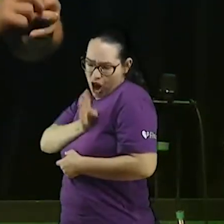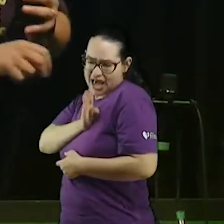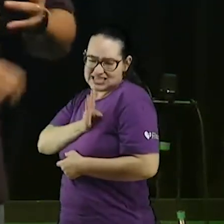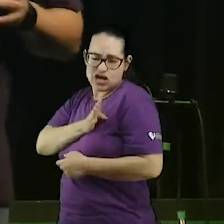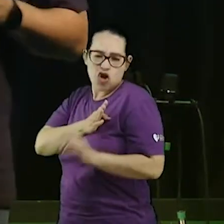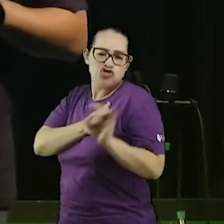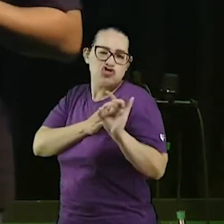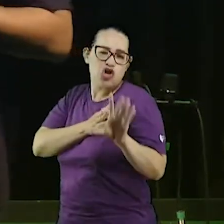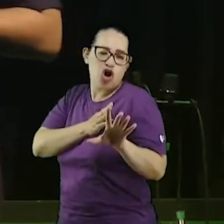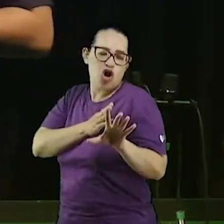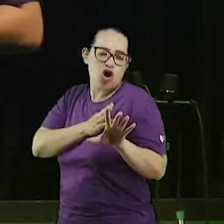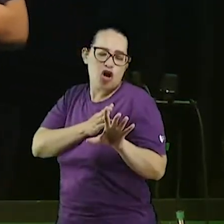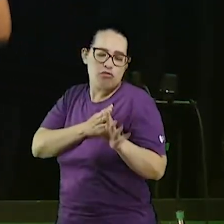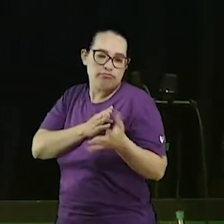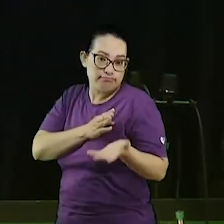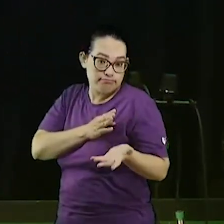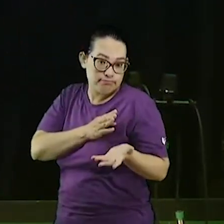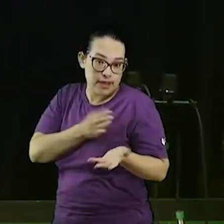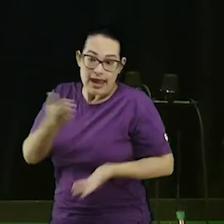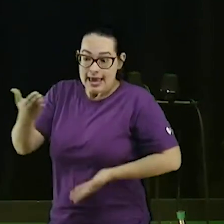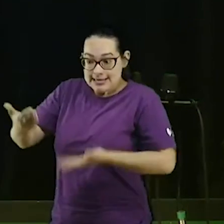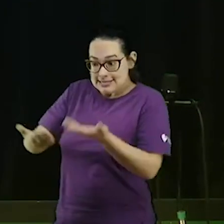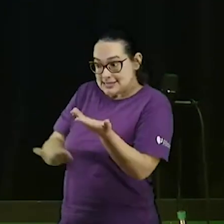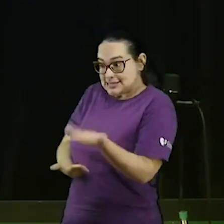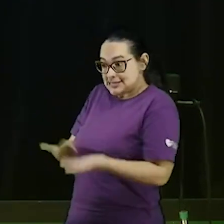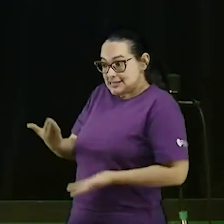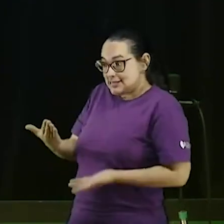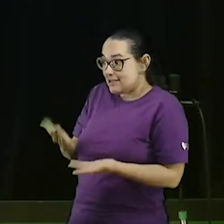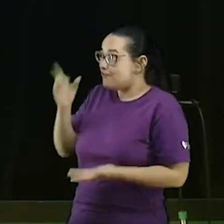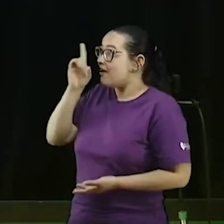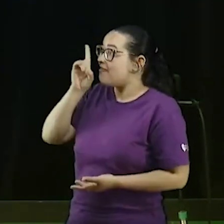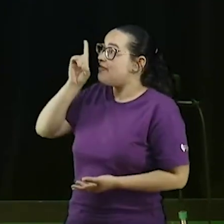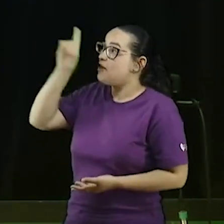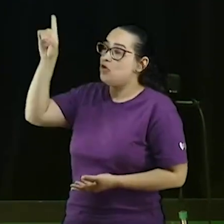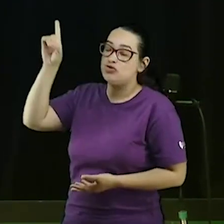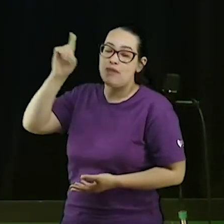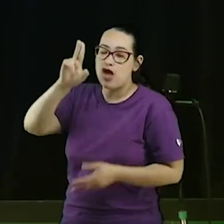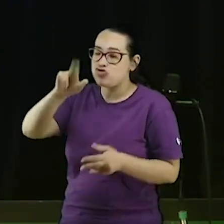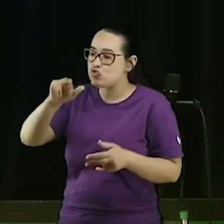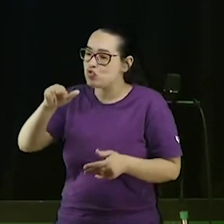Sirva a Deus mas não saia do cativeiro.